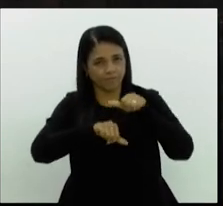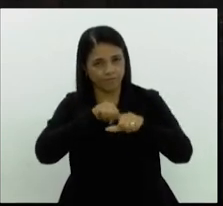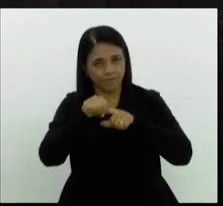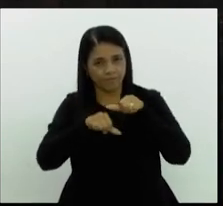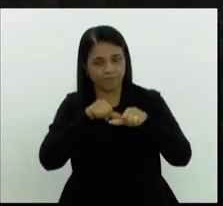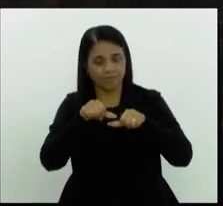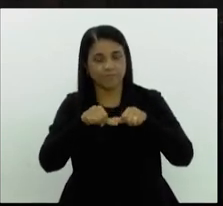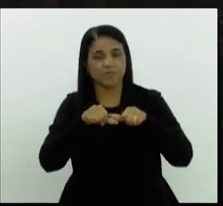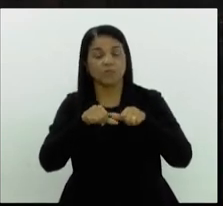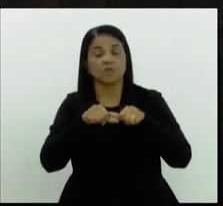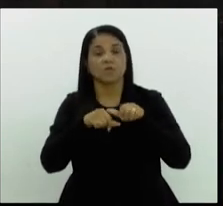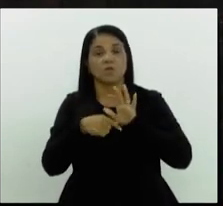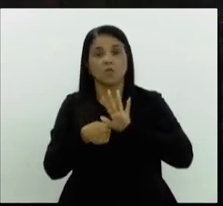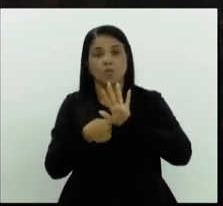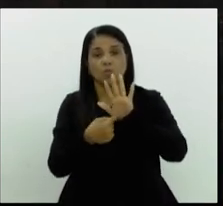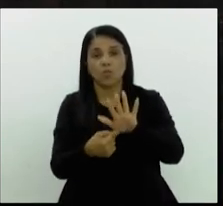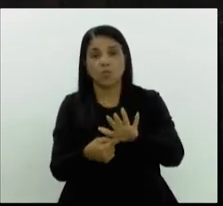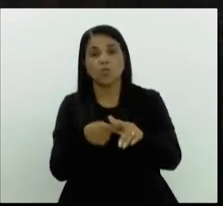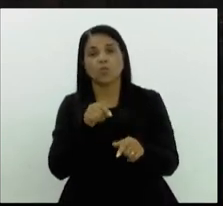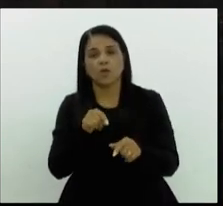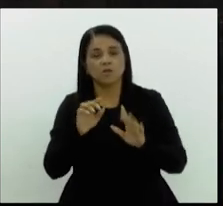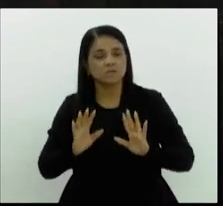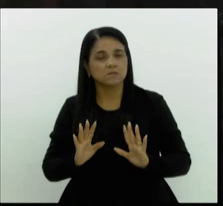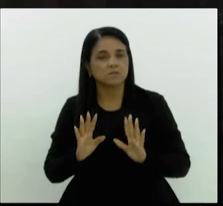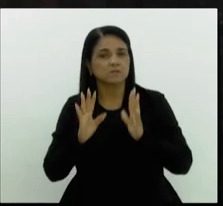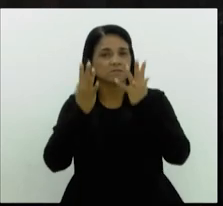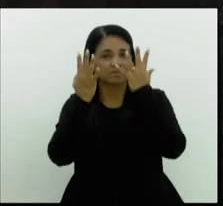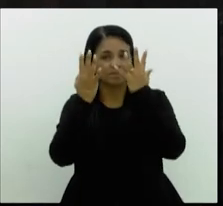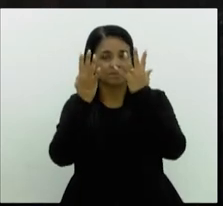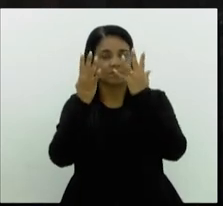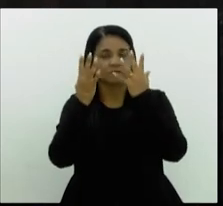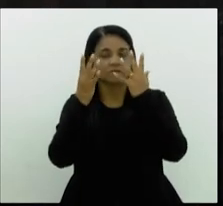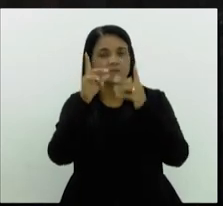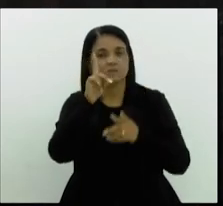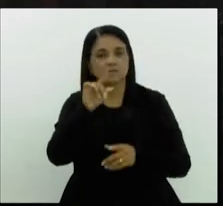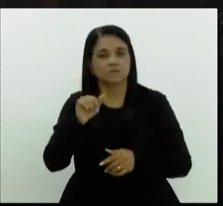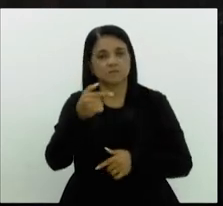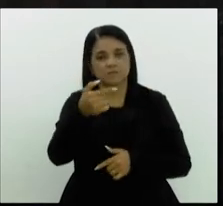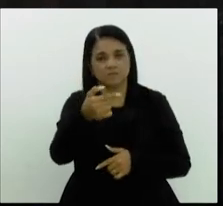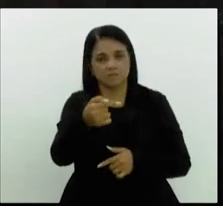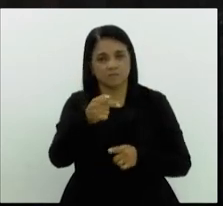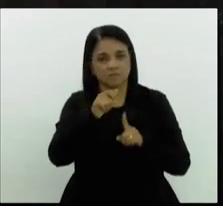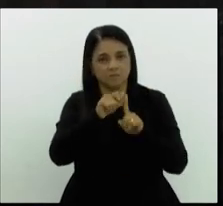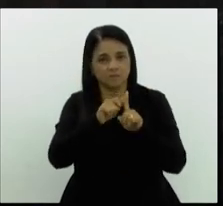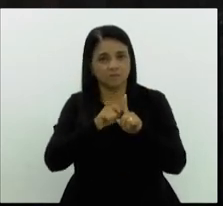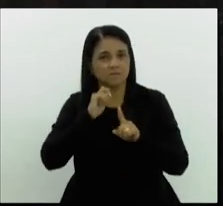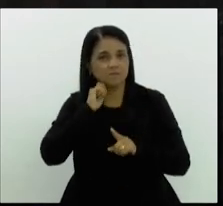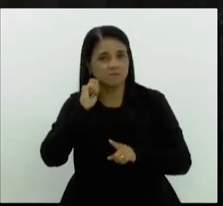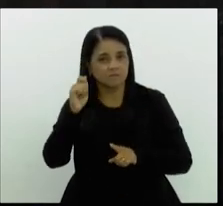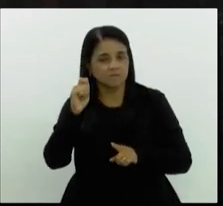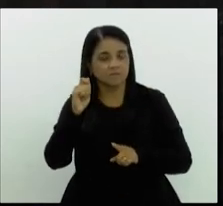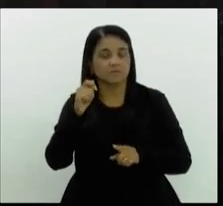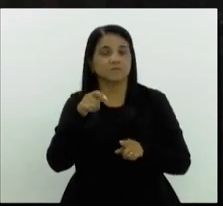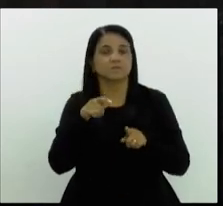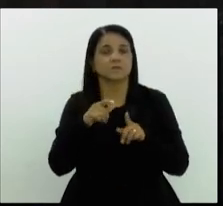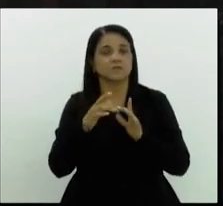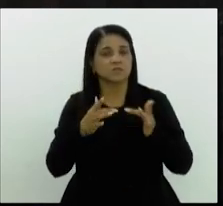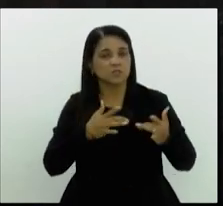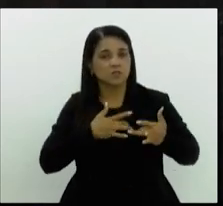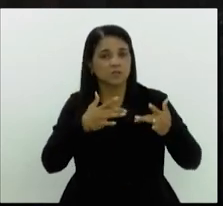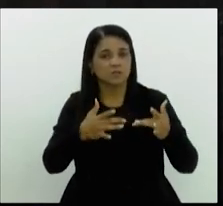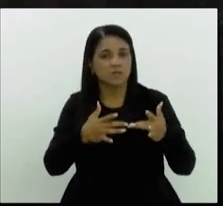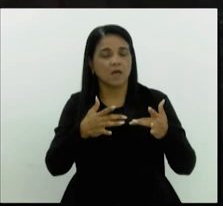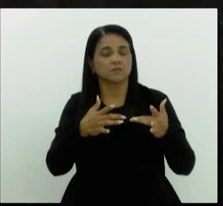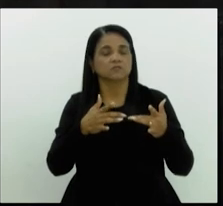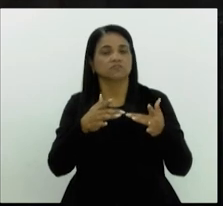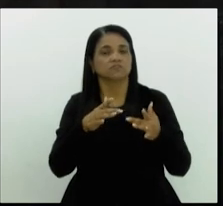forma de celebrar o 17 de abril, em solidariedade ao massacre